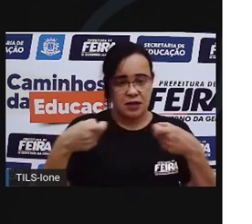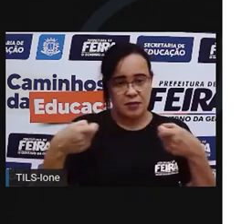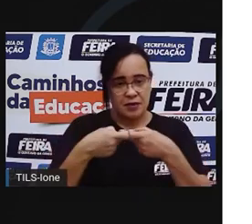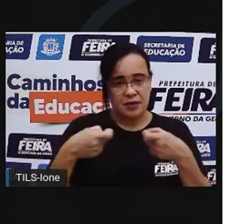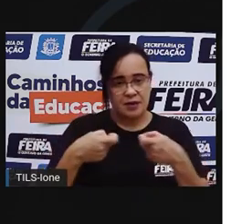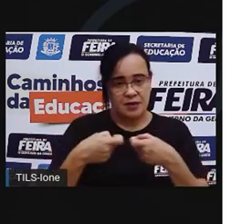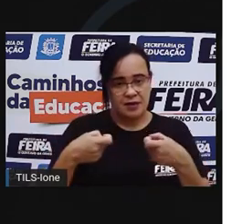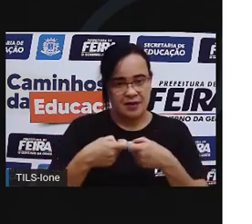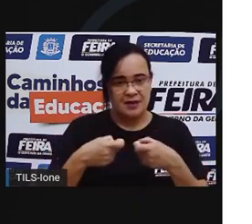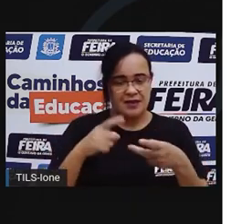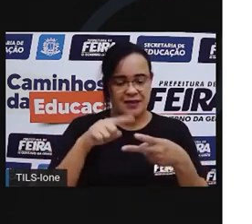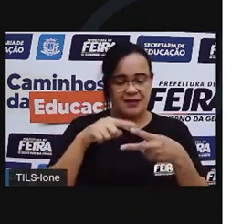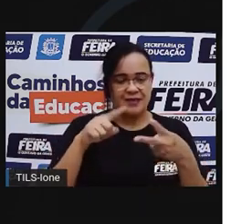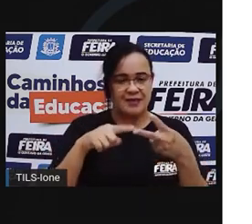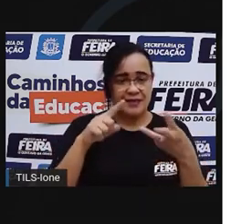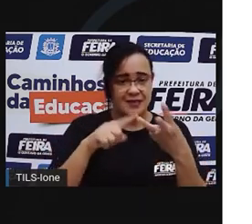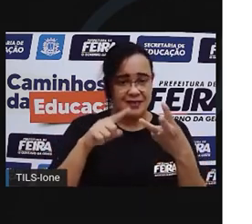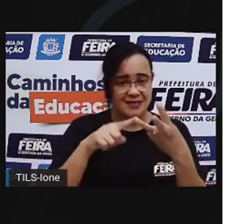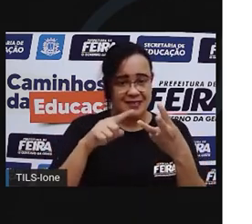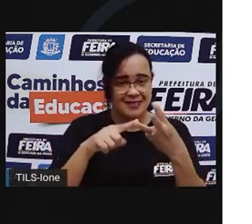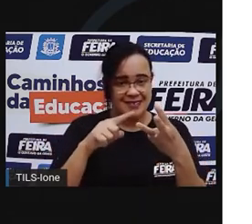a gente enfia ela lá dentro.